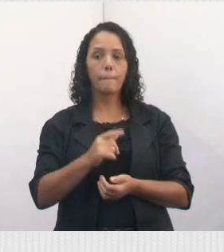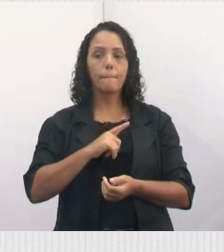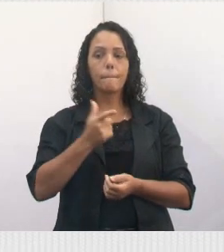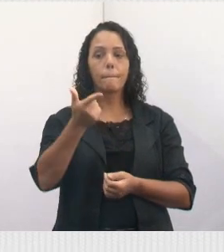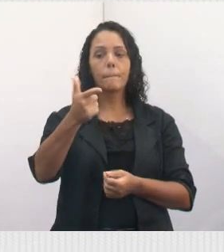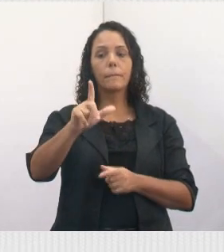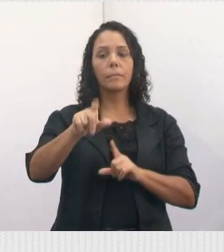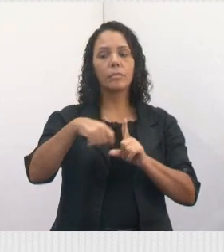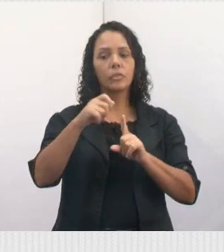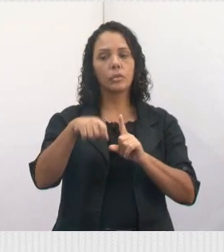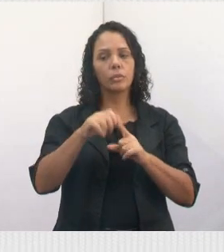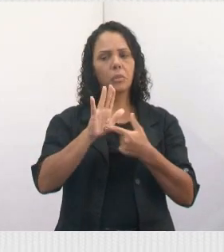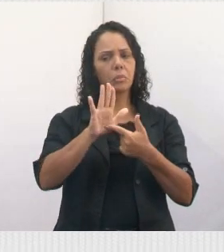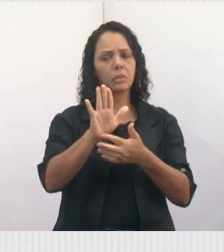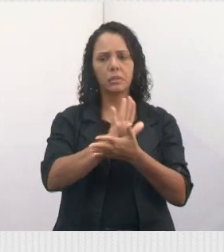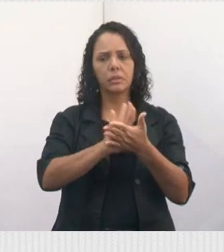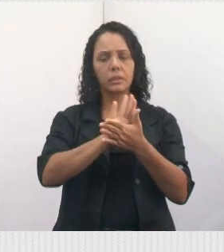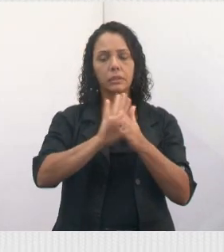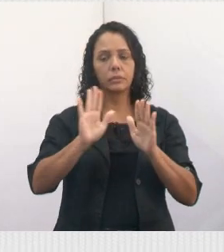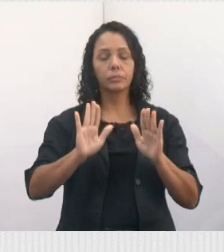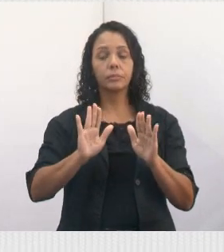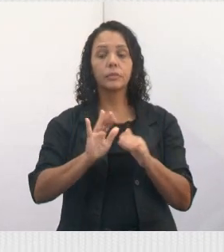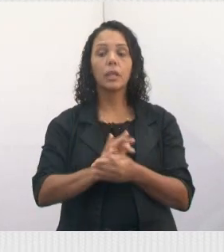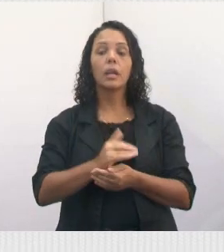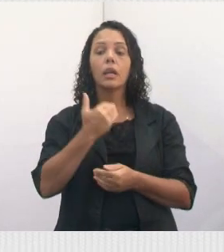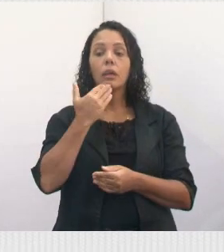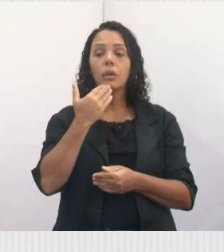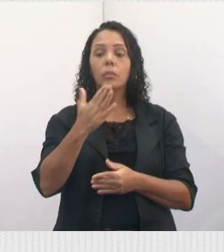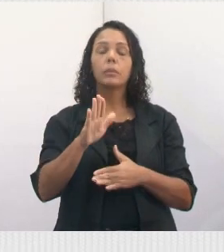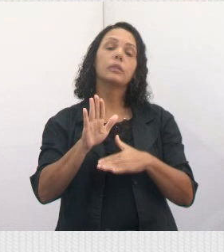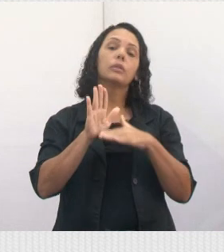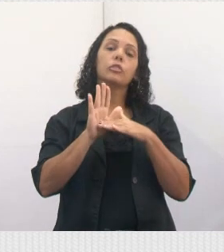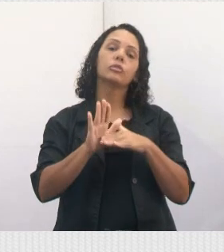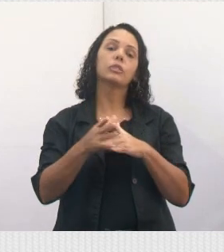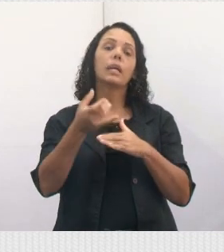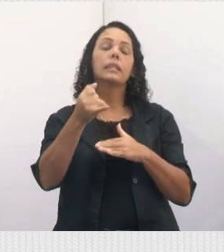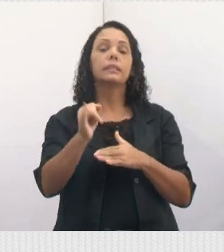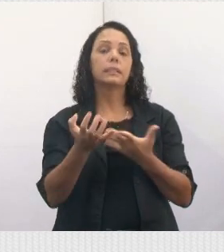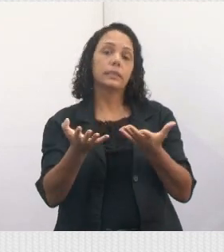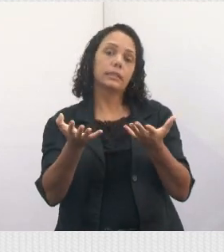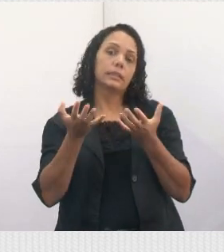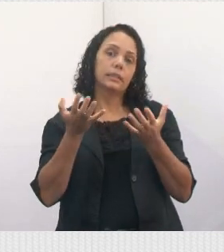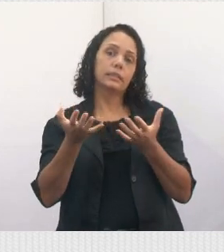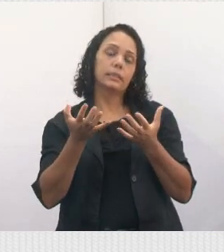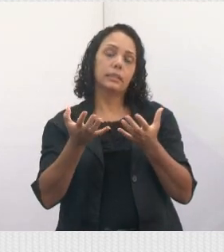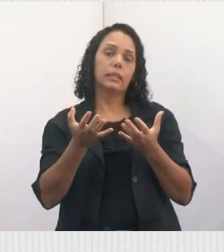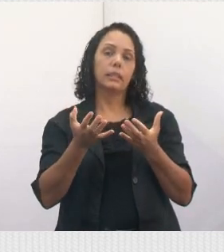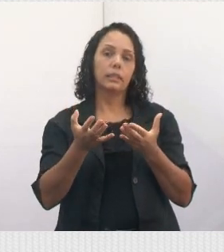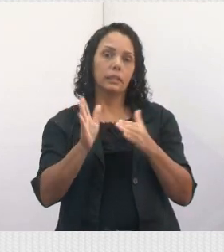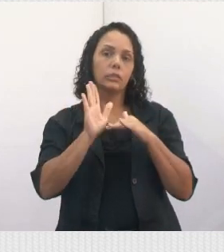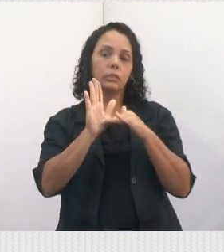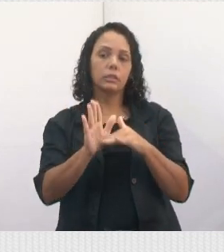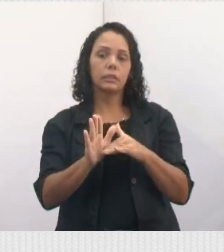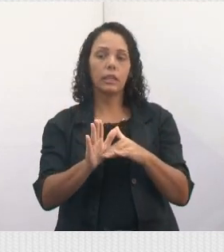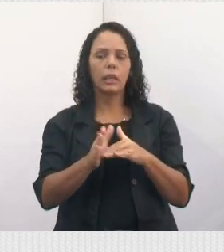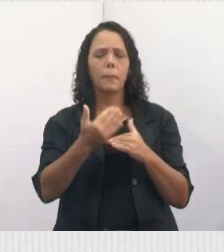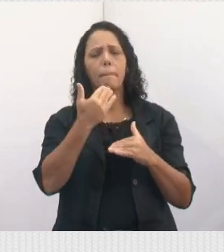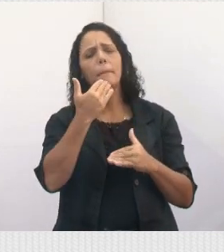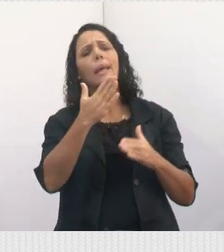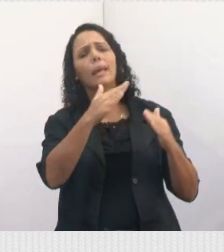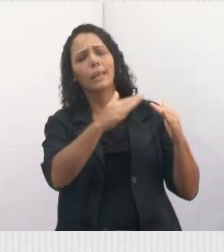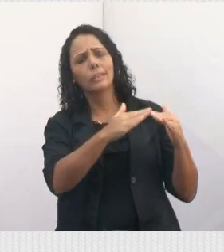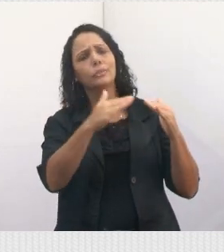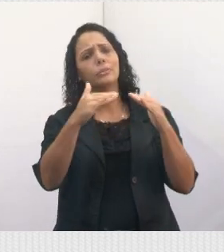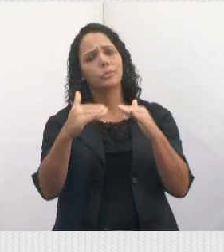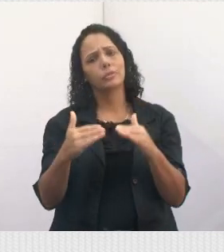vídeo, mas pode pular. Então, peço a colaboração de quem quiser colaborar, um pouquinho de casa, né? Pede para o vizinho,